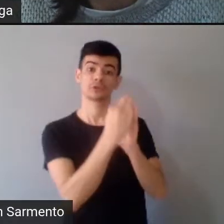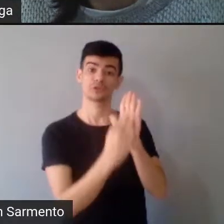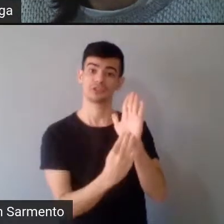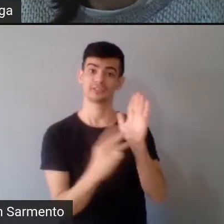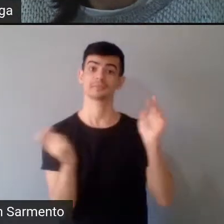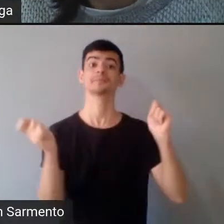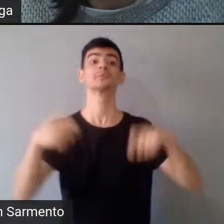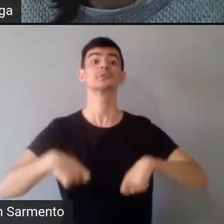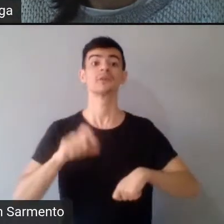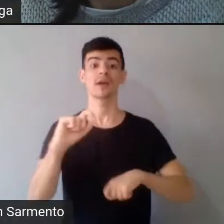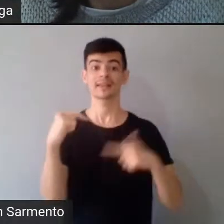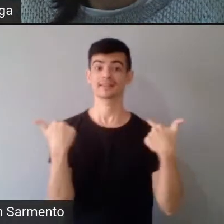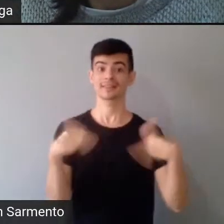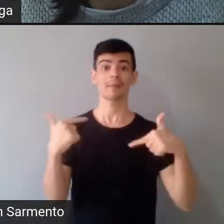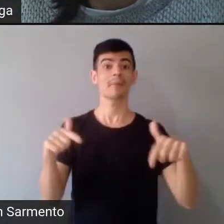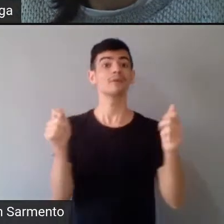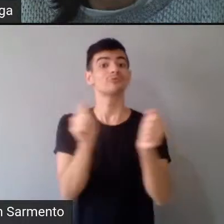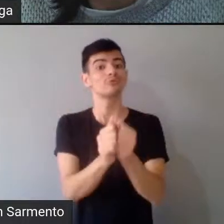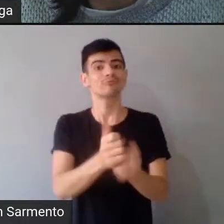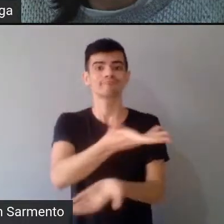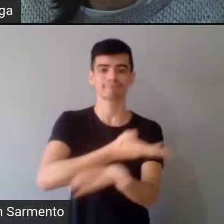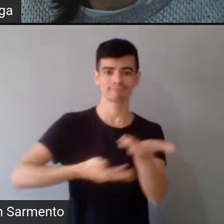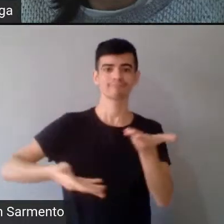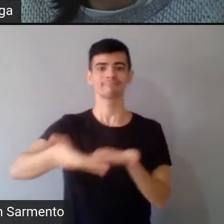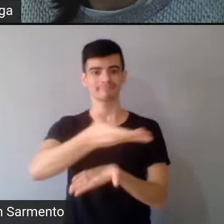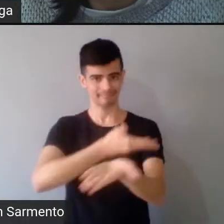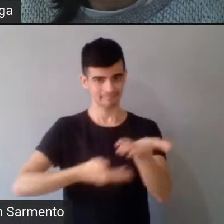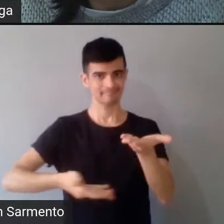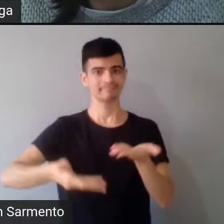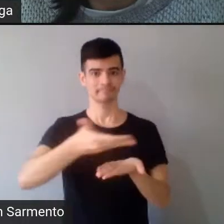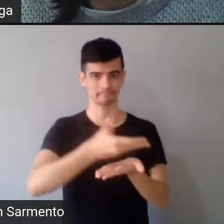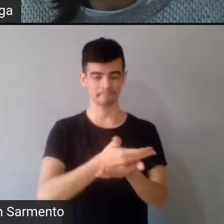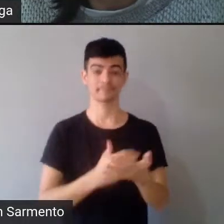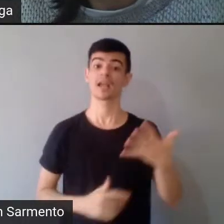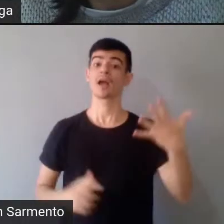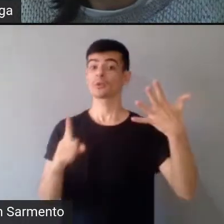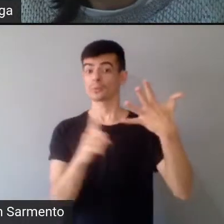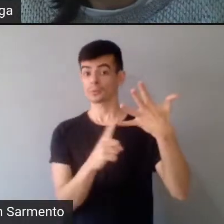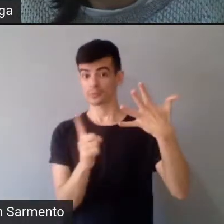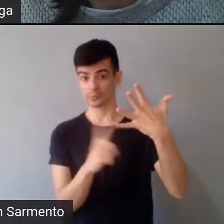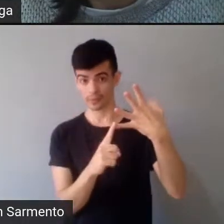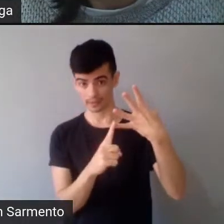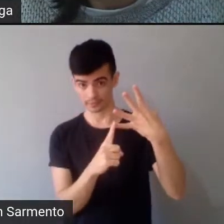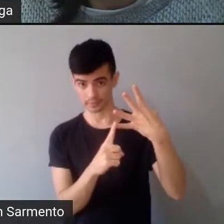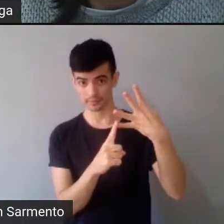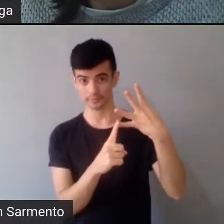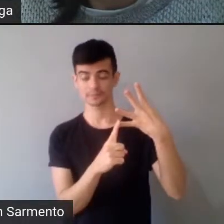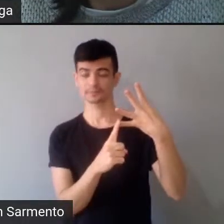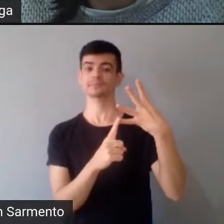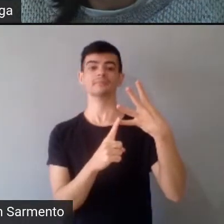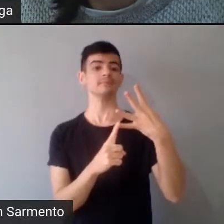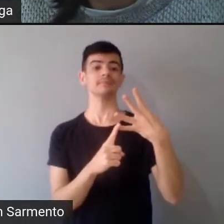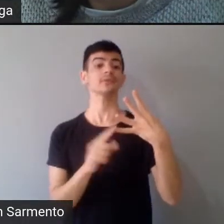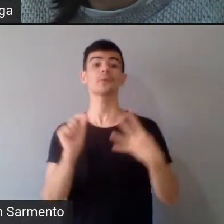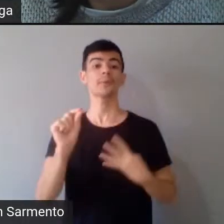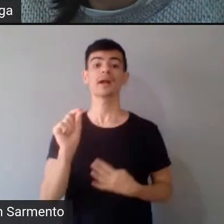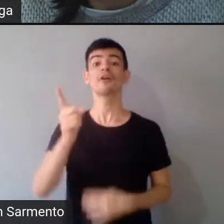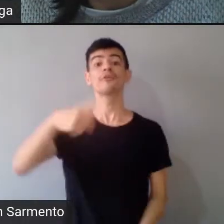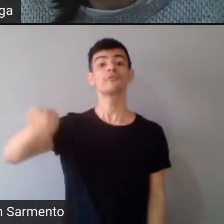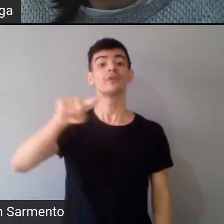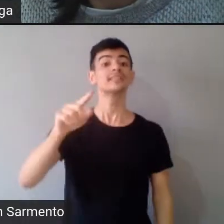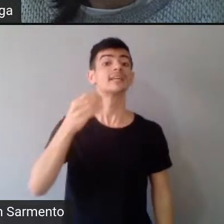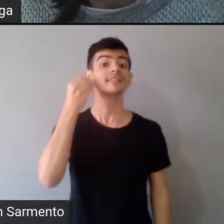trabalho, né, e no quarto ponto, vocês vão tratar das experiências de vocês de fazer